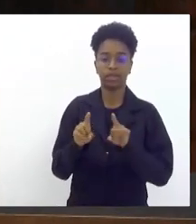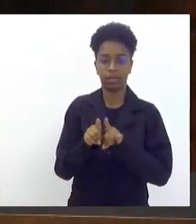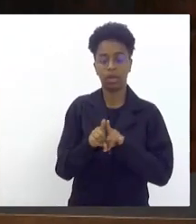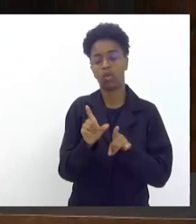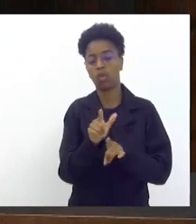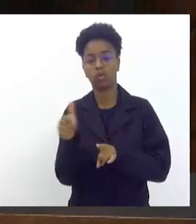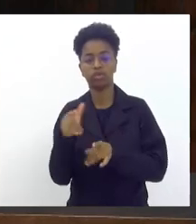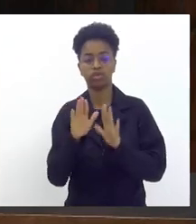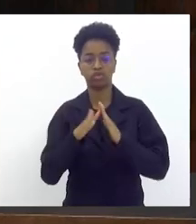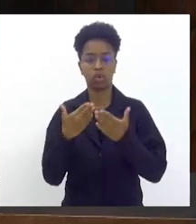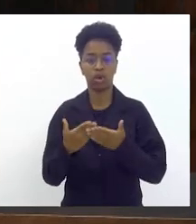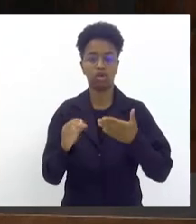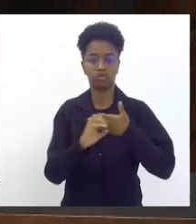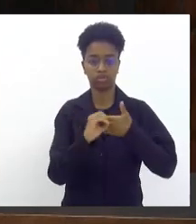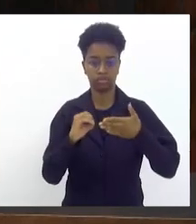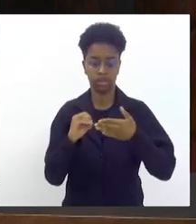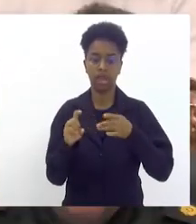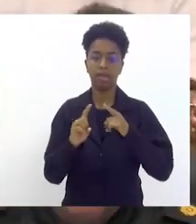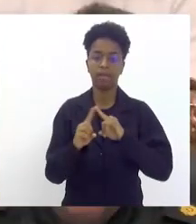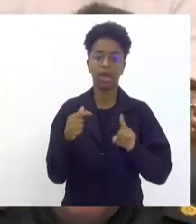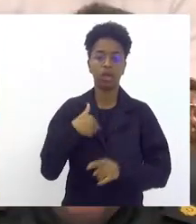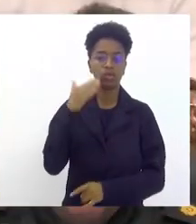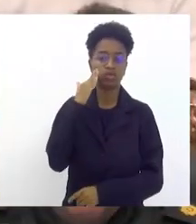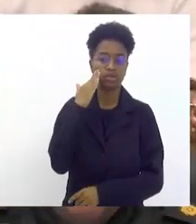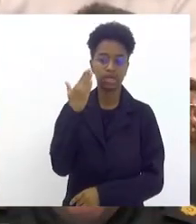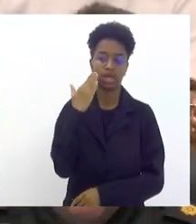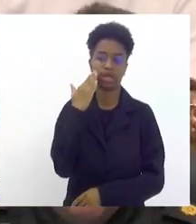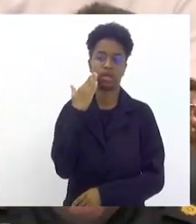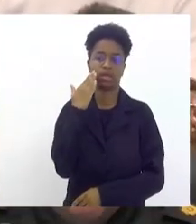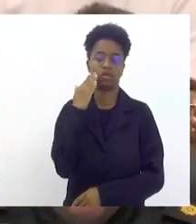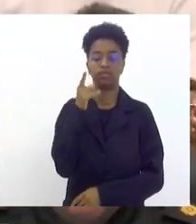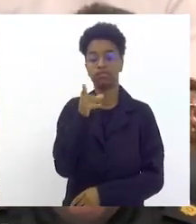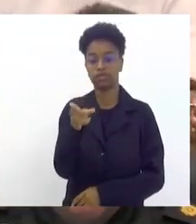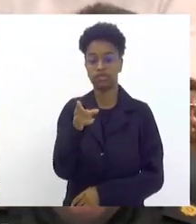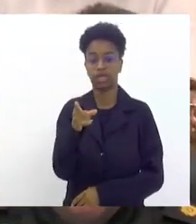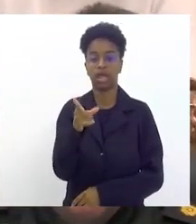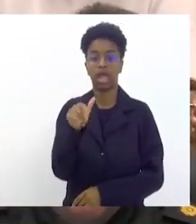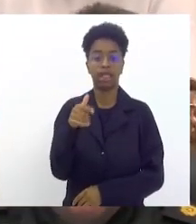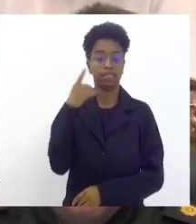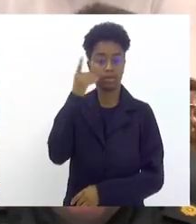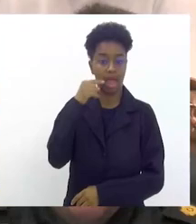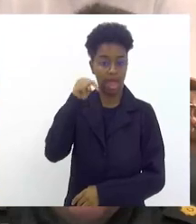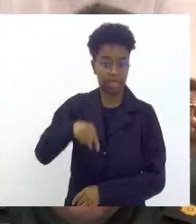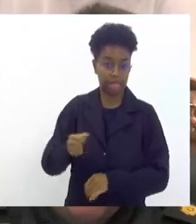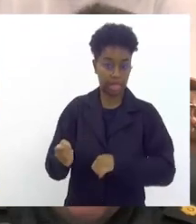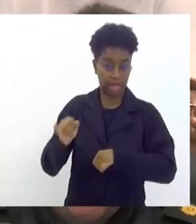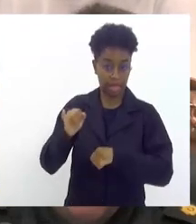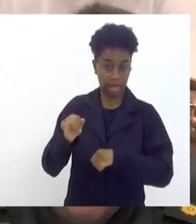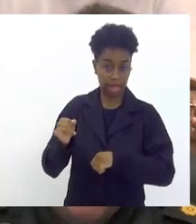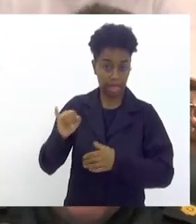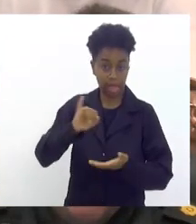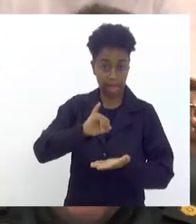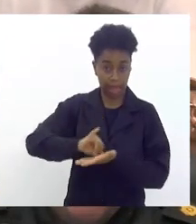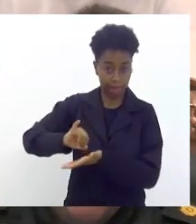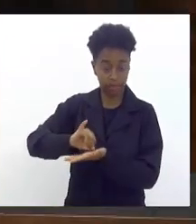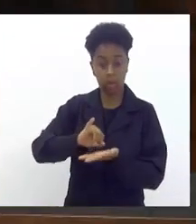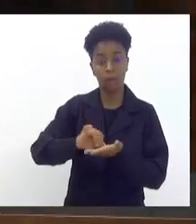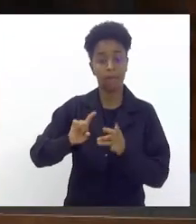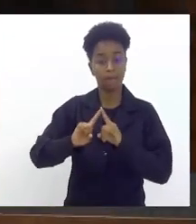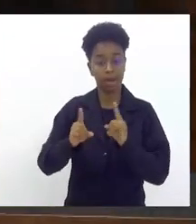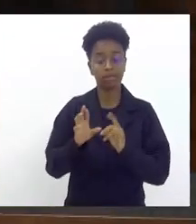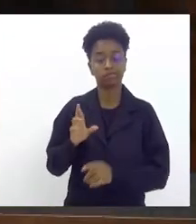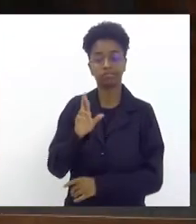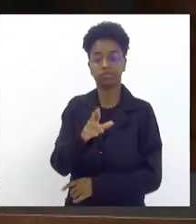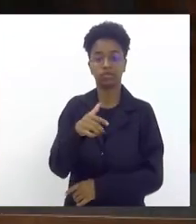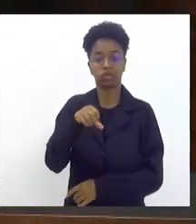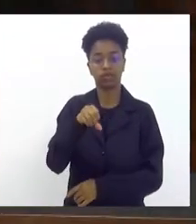sei que Vossa Excelência por mais que seja um deputado da capital do Rio de Janeiro é um deputado de 92 cidades tem uma